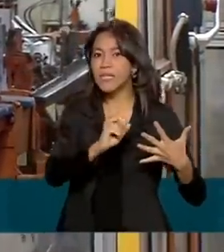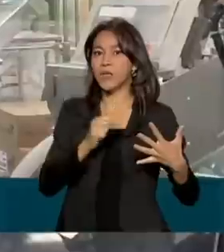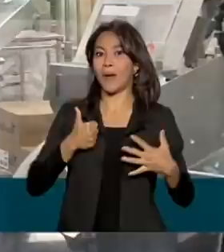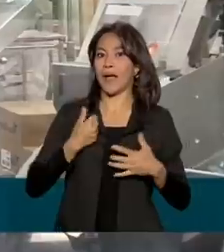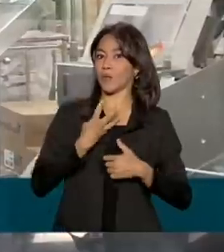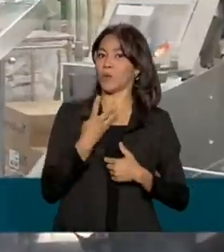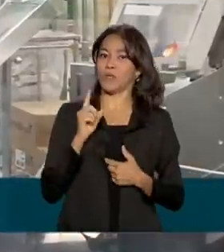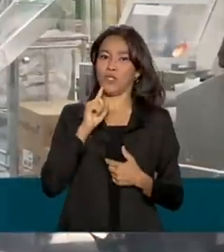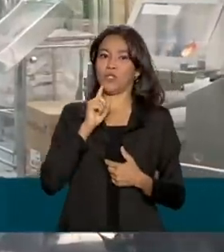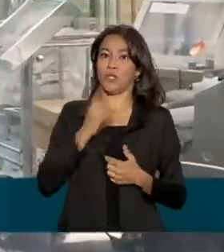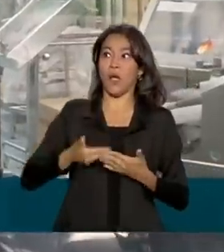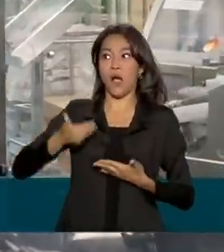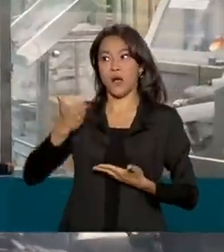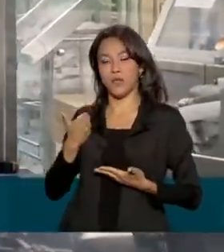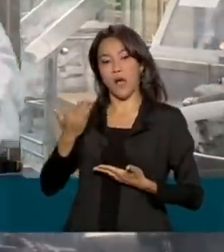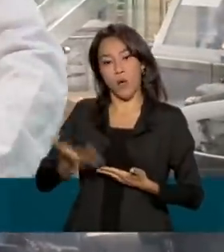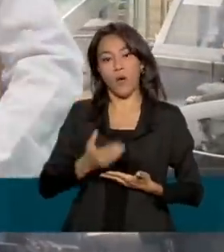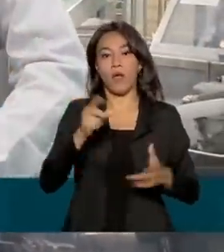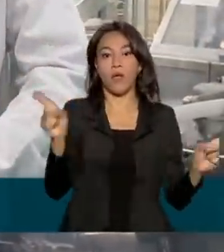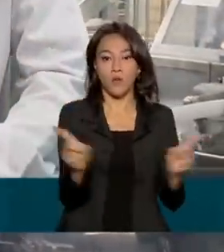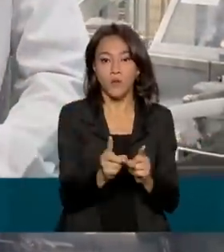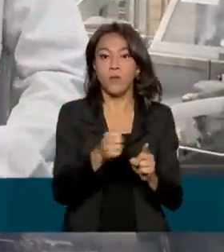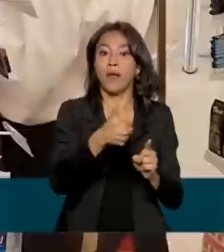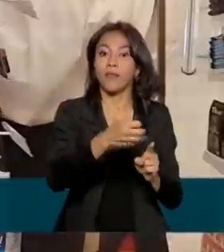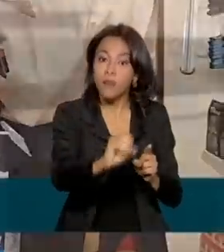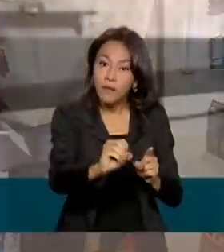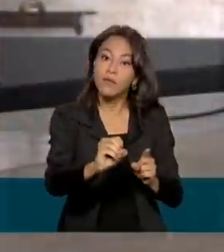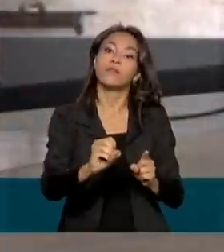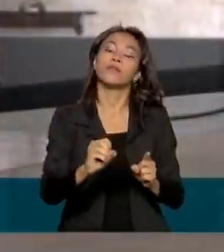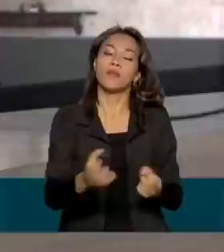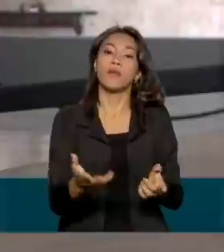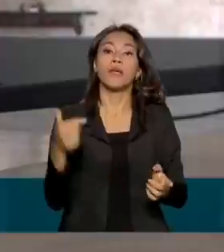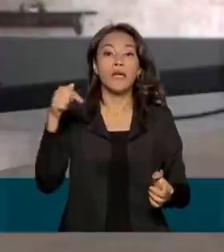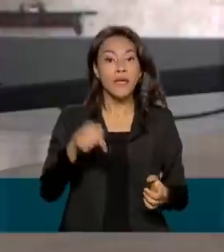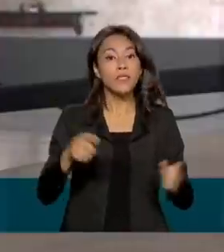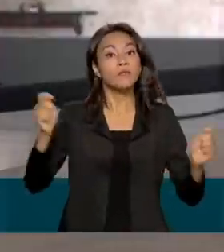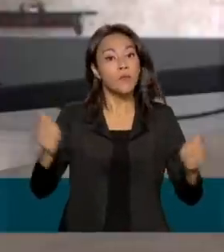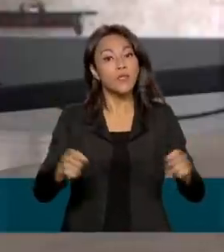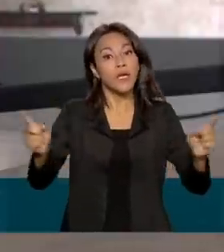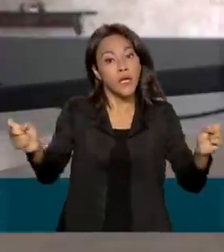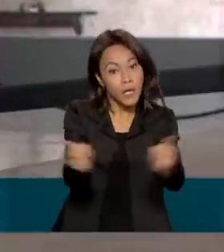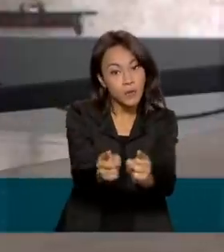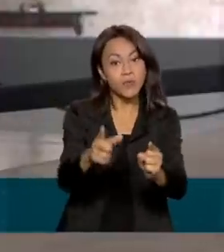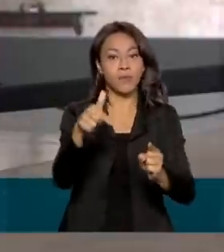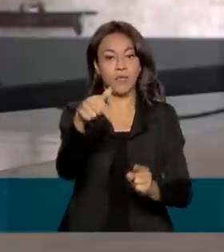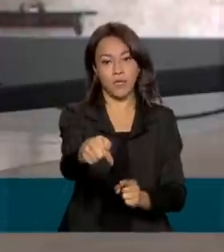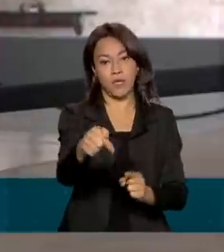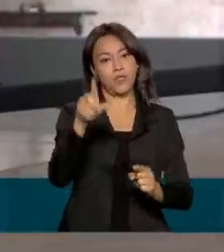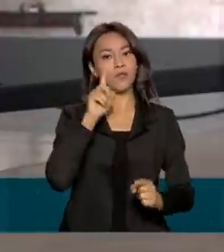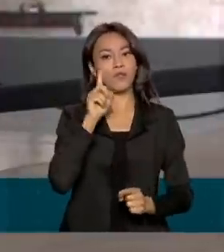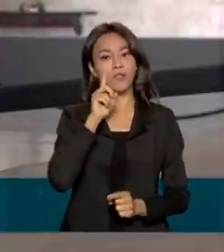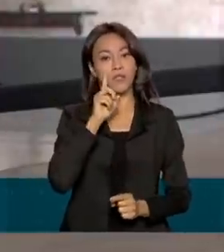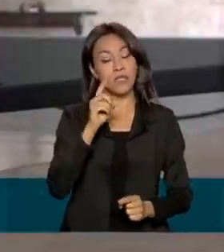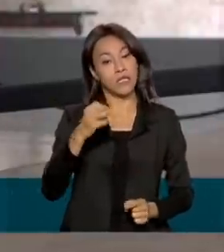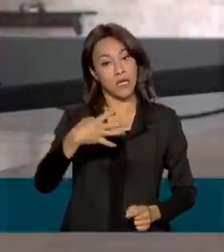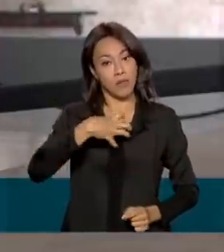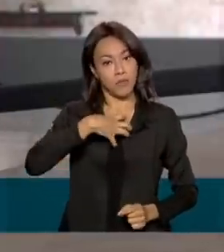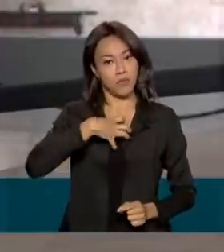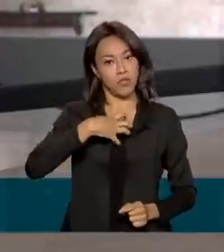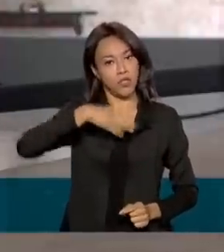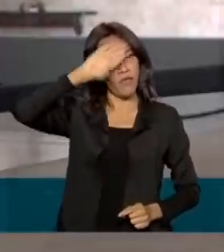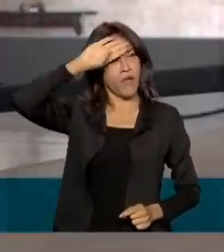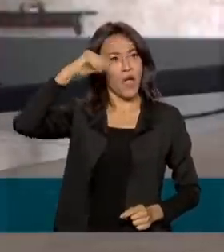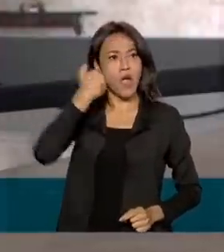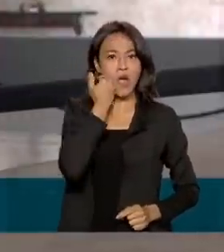14 dias, os trabalhadores com Covid-19. Esse tempo pode ser reduzido para sete dias, desde que o trabalhador esteja sem febre